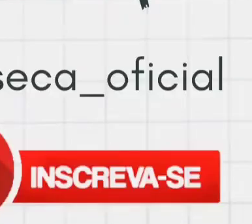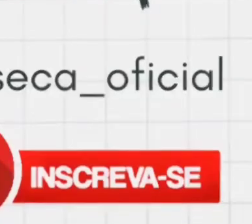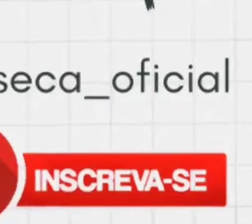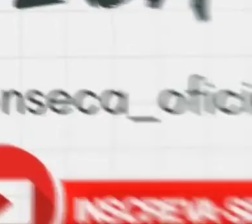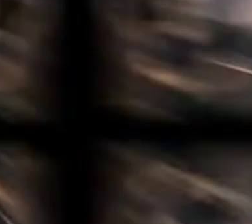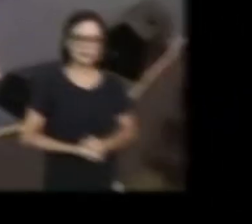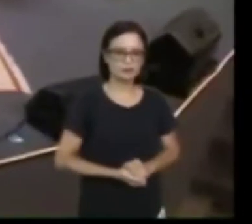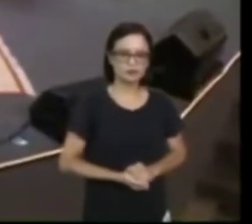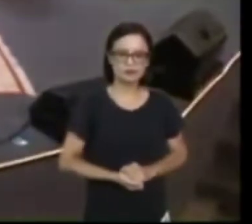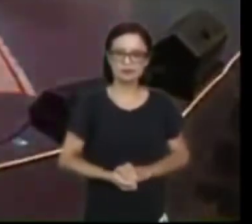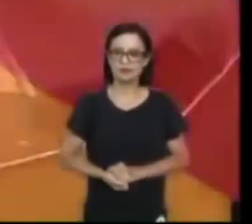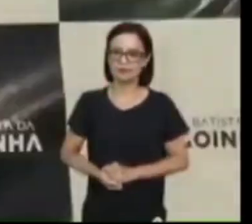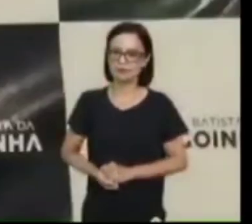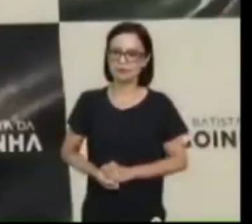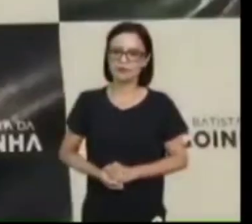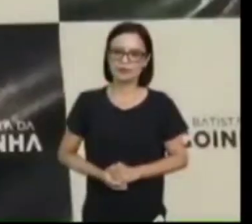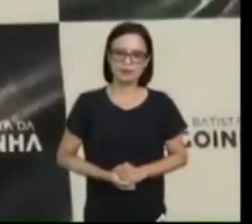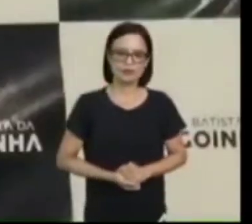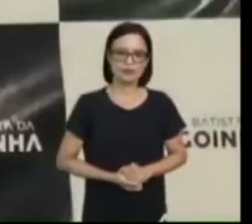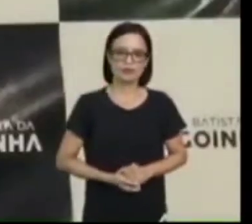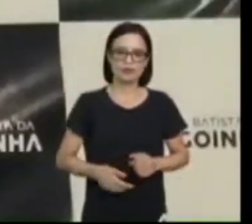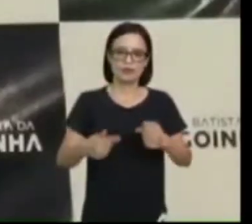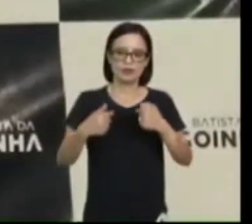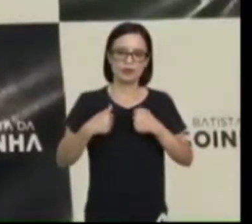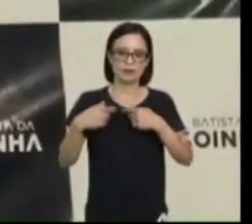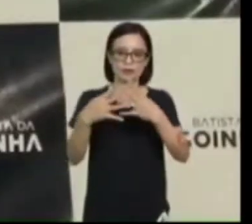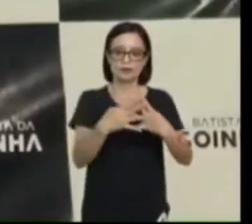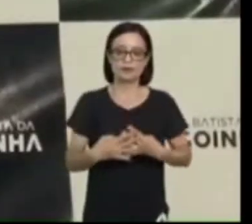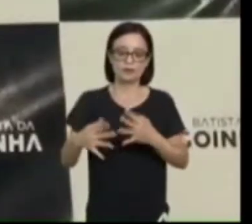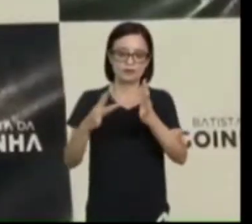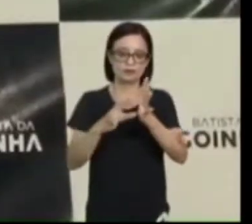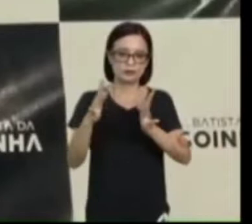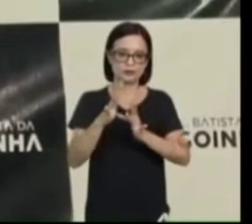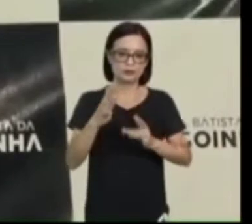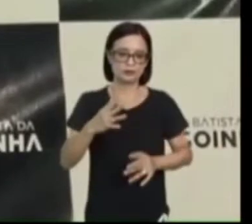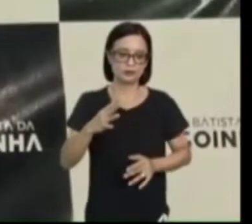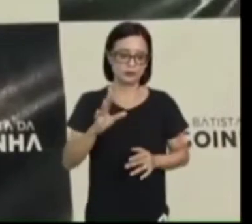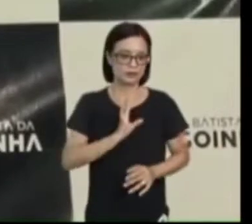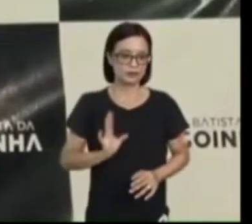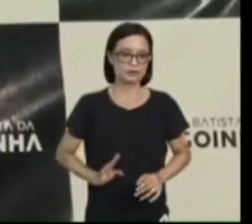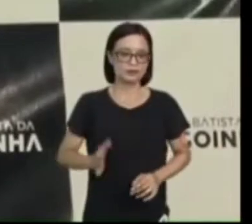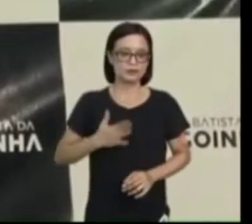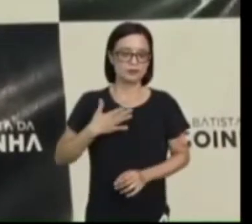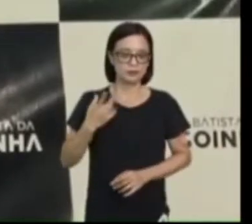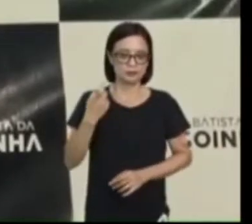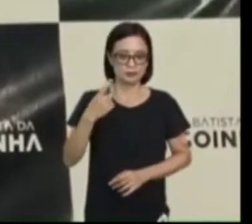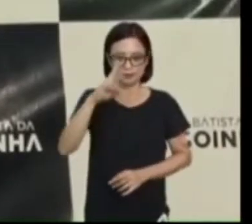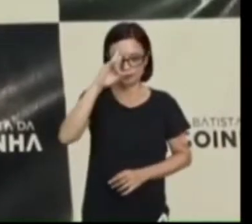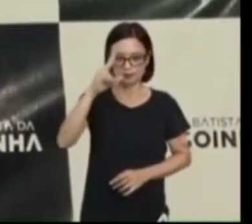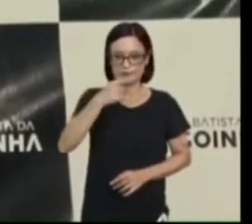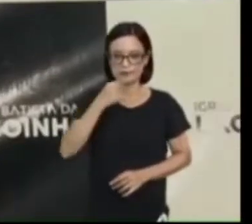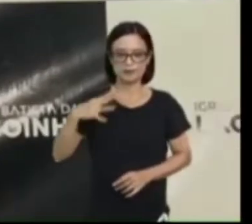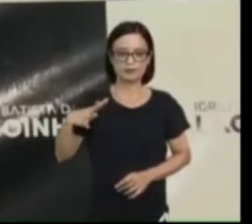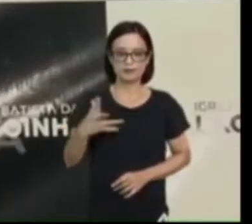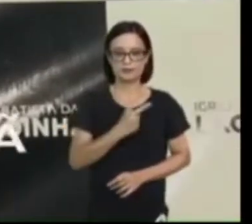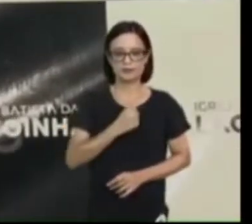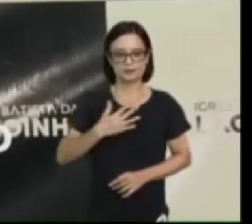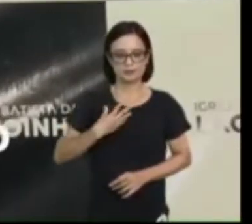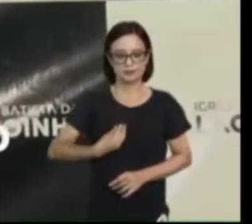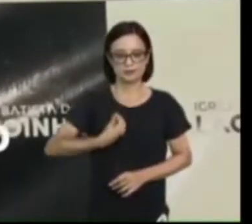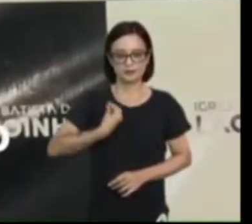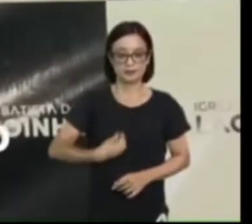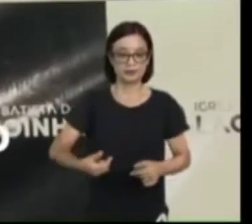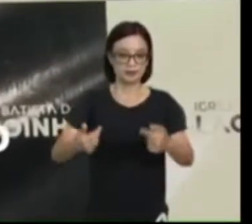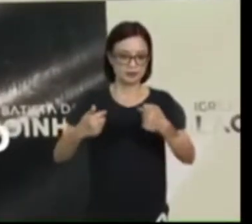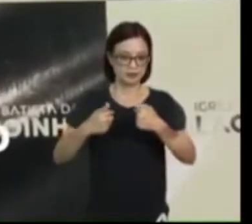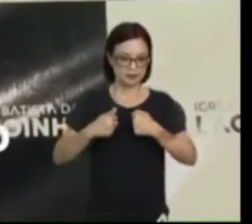Música Eu com Alves Teixeira confesso Jesus Cristo como o único e suficiente Senhor e Salvador da minha vida Eu,